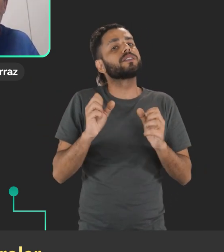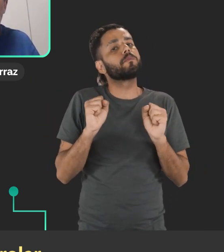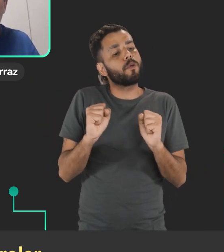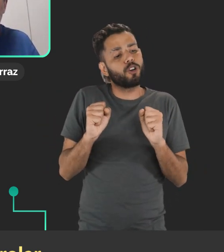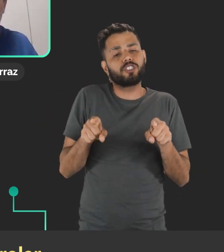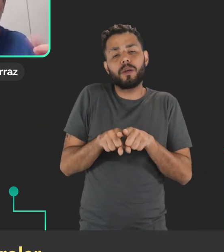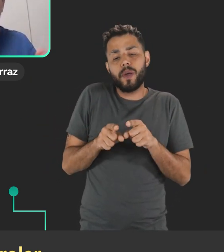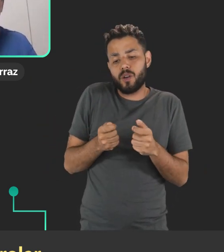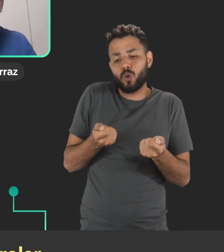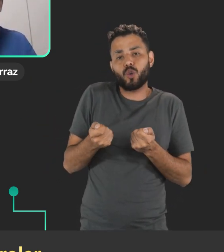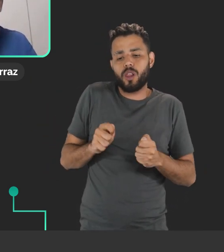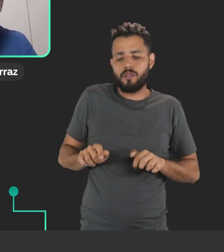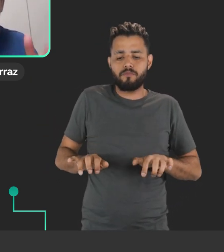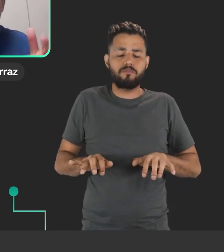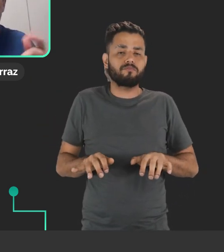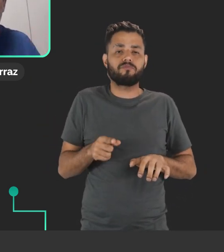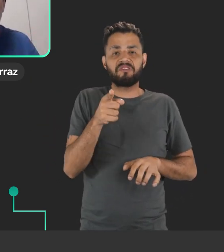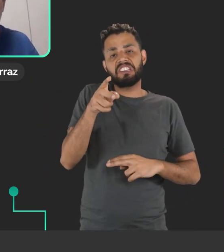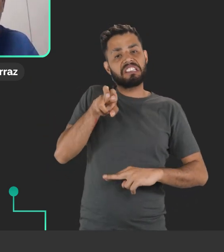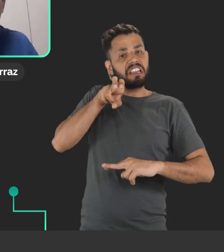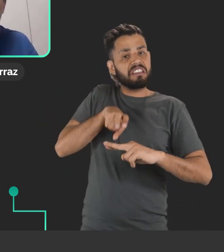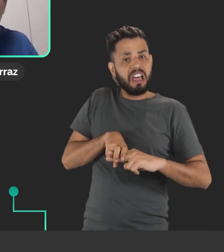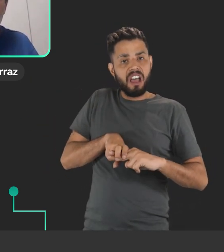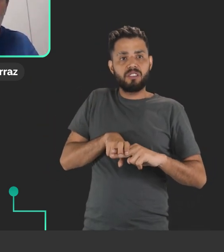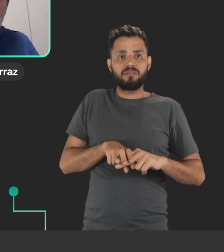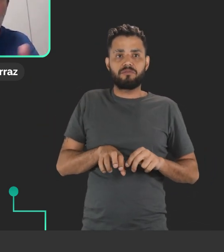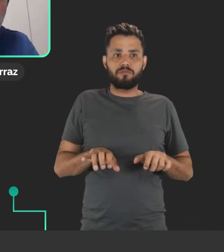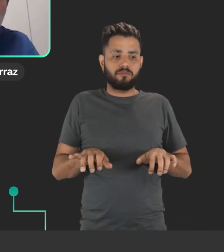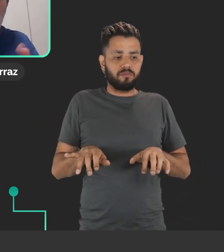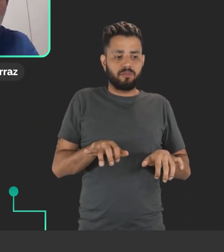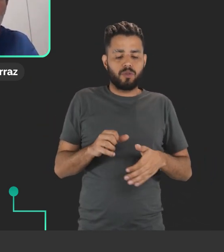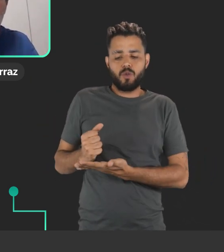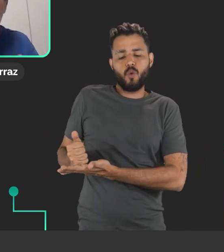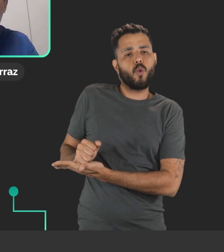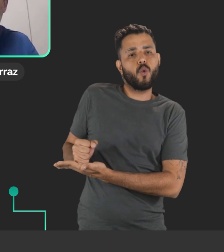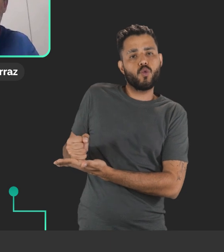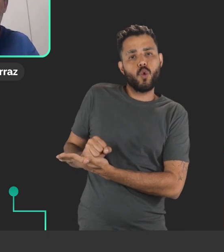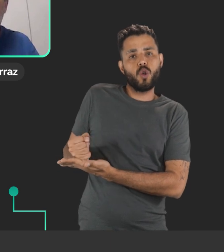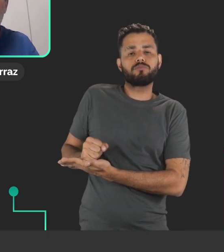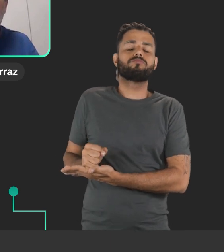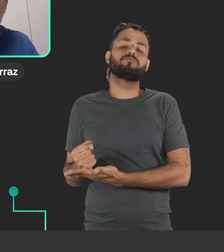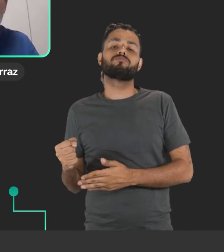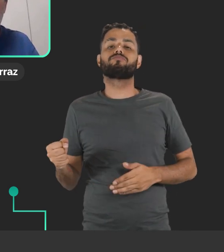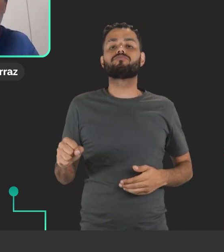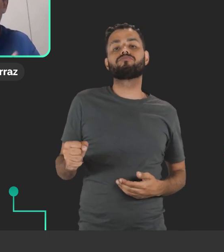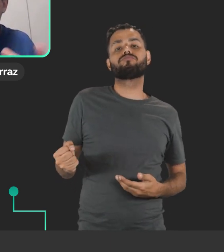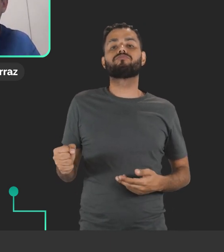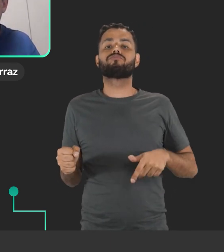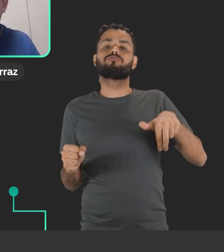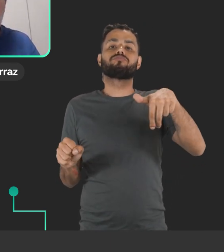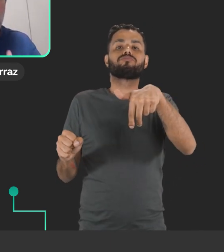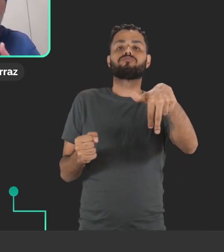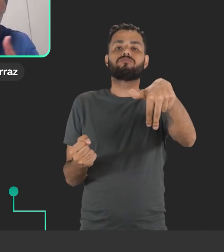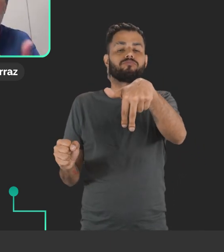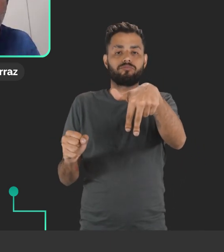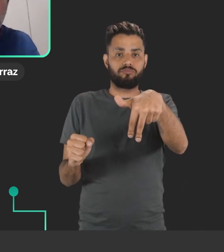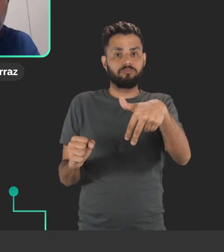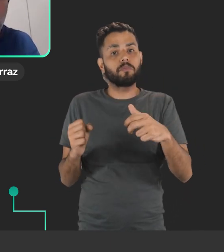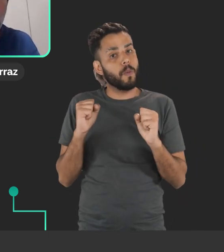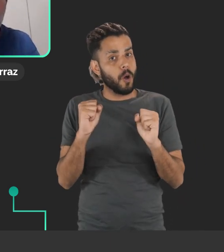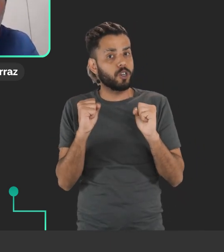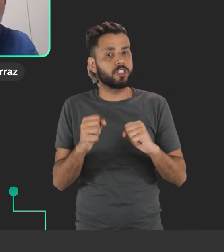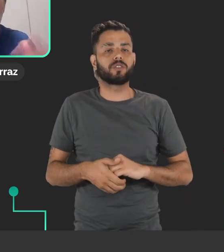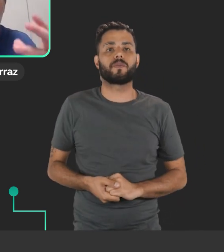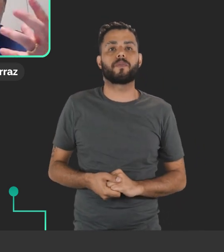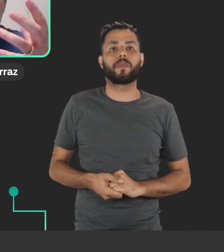pode controlar o movimento simplesmente com as mãos. Você pode estar sentado e você usa um joystick para poder controlar as mãos. Ou então, se você não